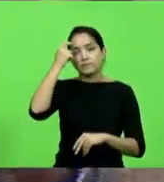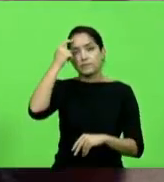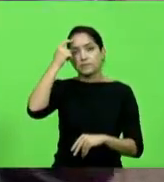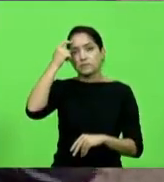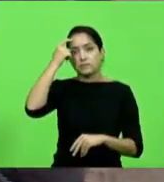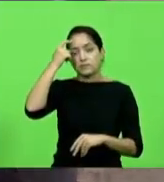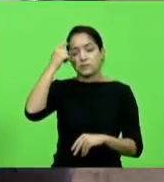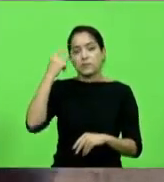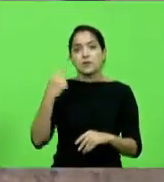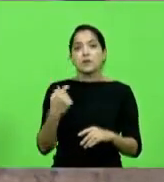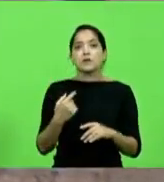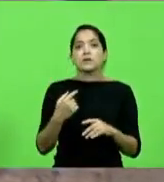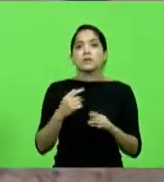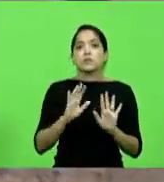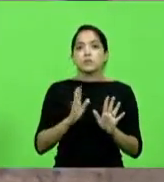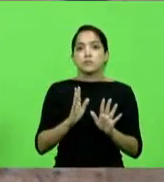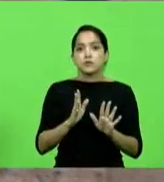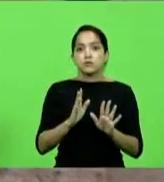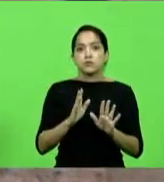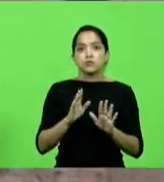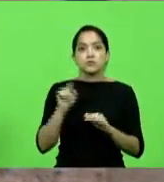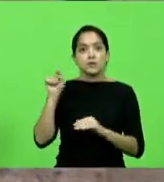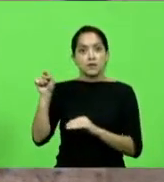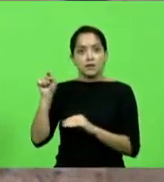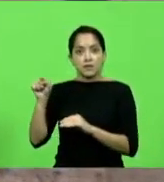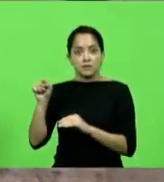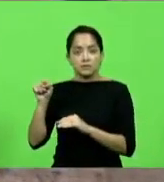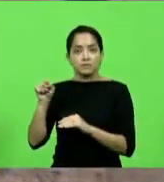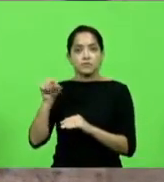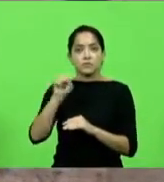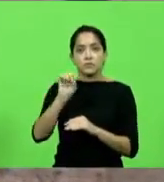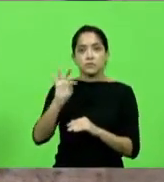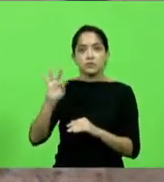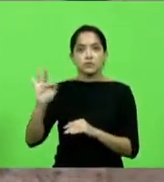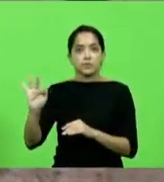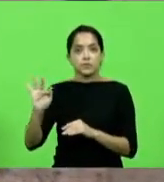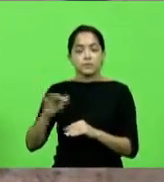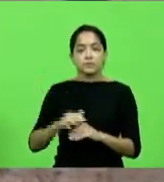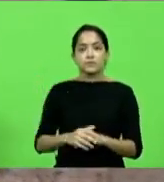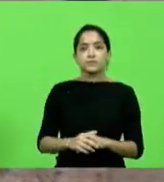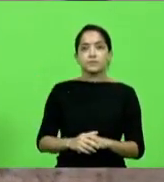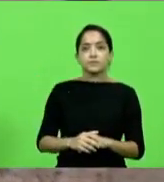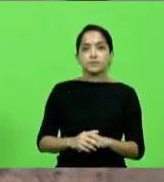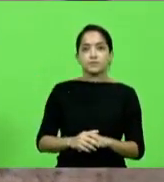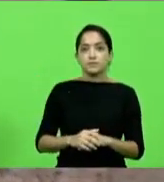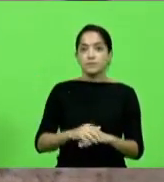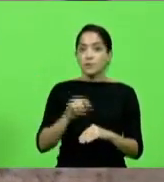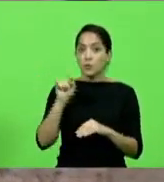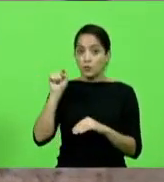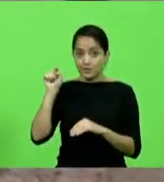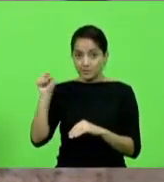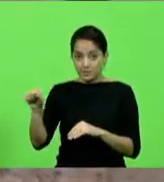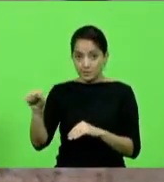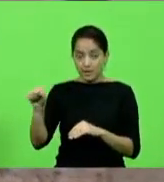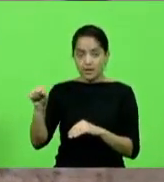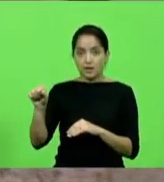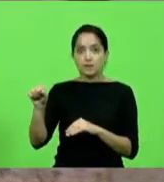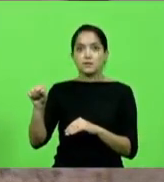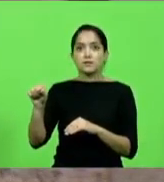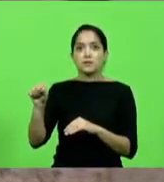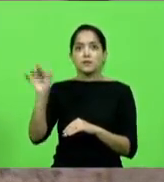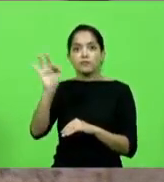Porque tudo está no Supremo. Deputado Ivan Nath, o que está no Supremo Tribunal Federal